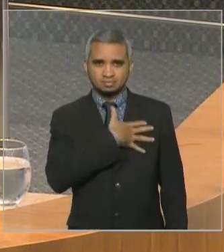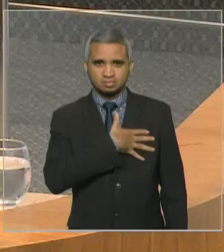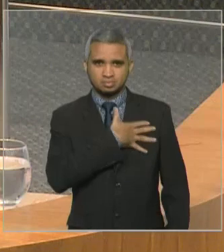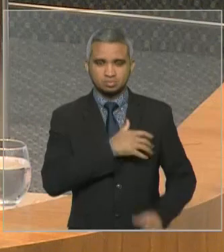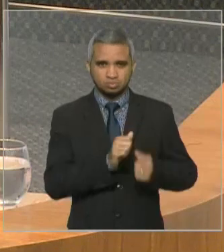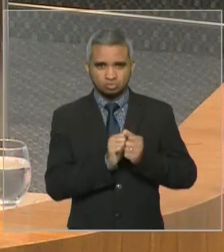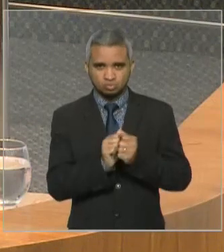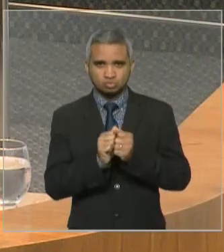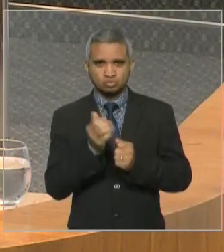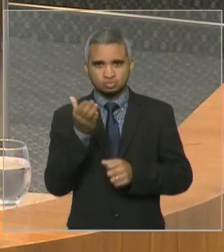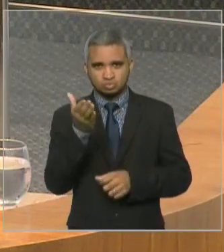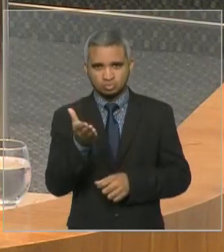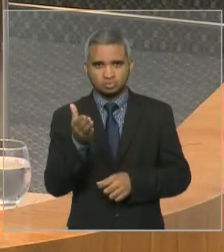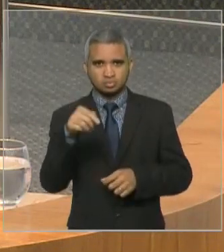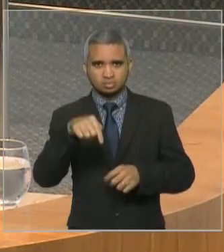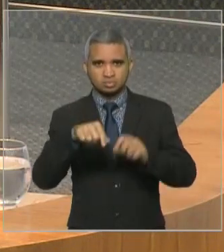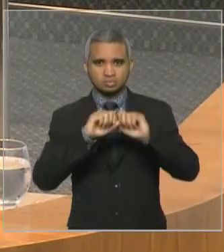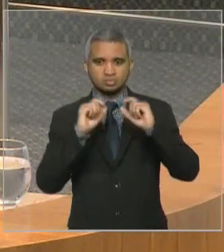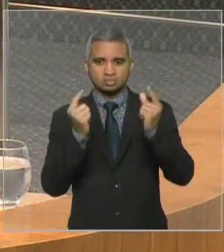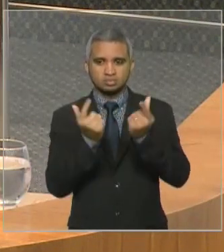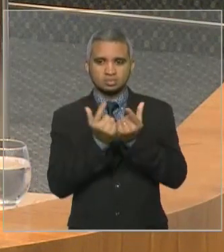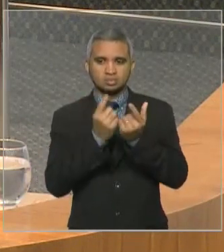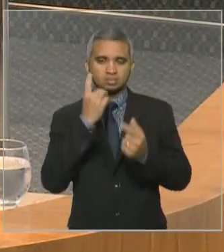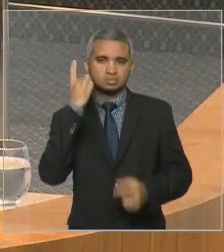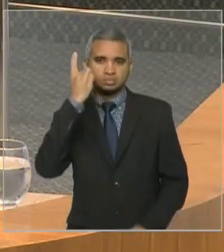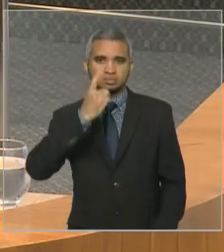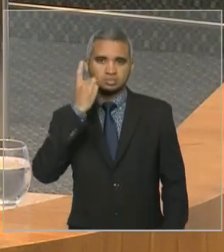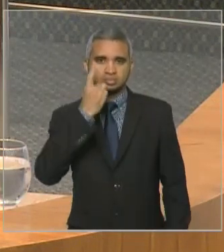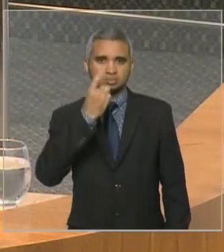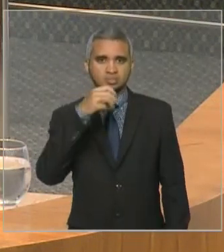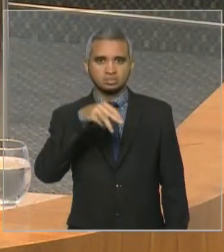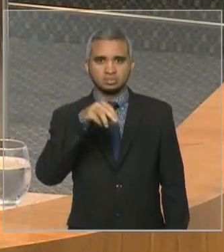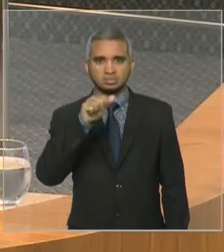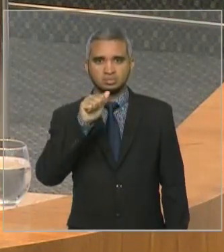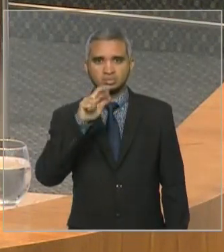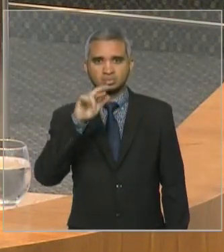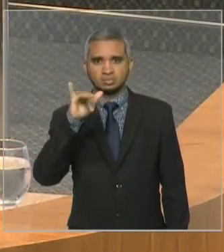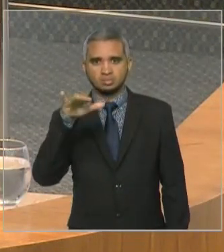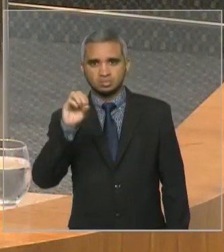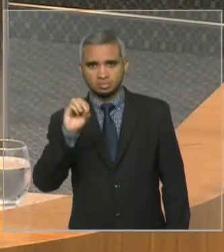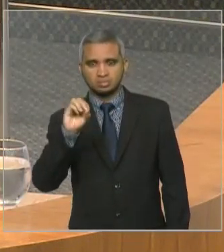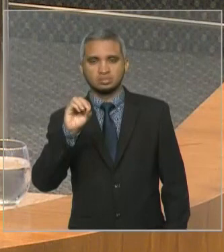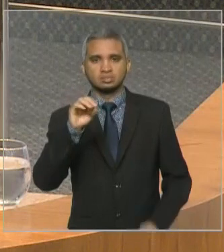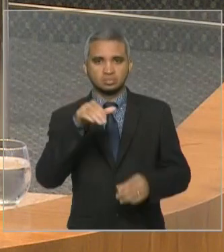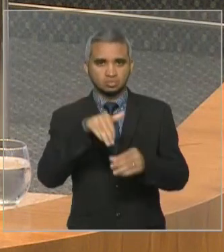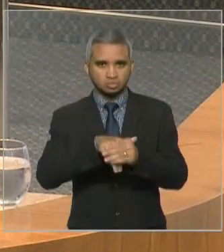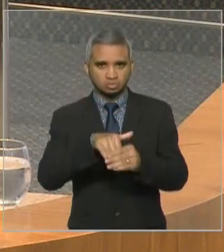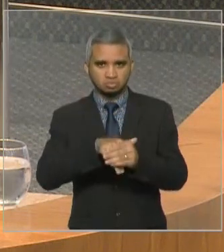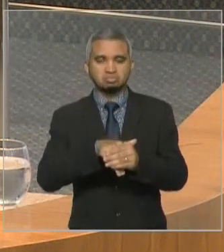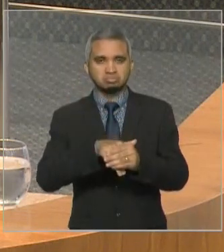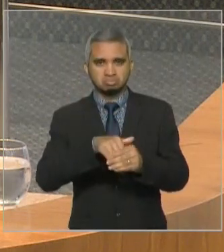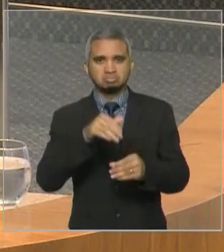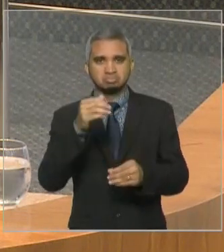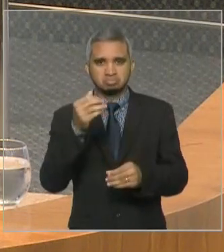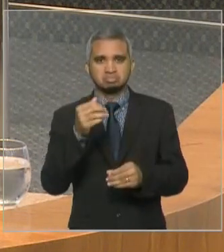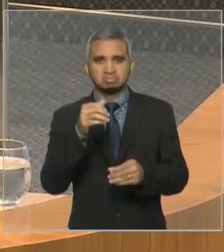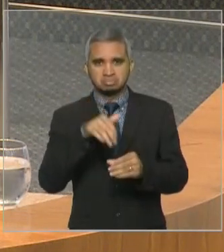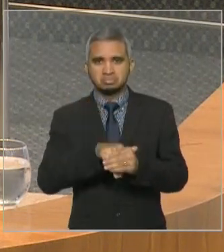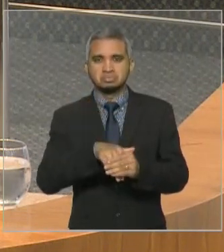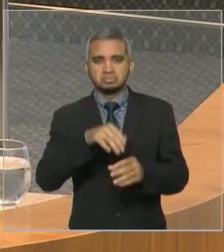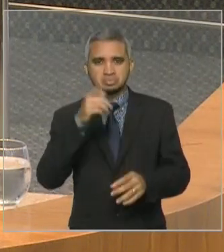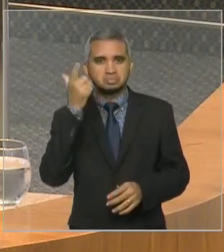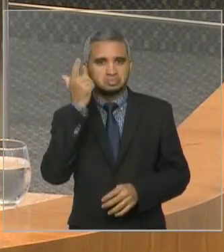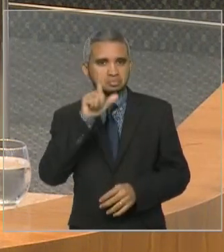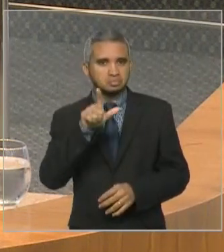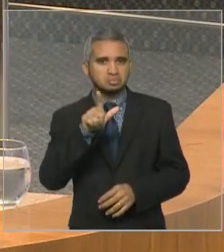o secretariado. O deputado Márcio Ronais, que foi eleito com uma grande votação, muito como ele não tinha ainda disputado uma